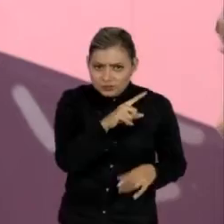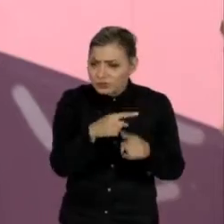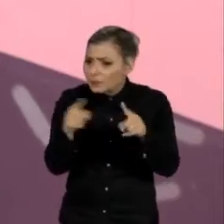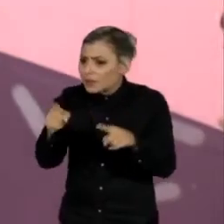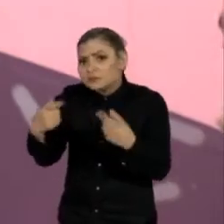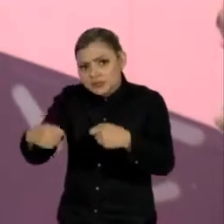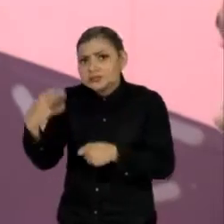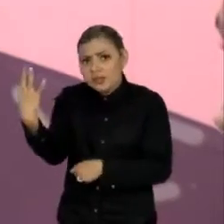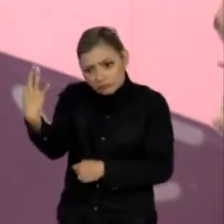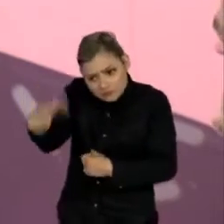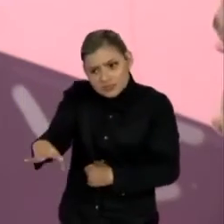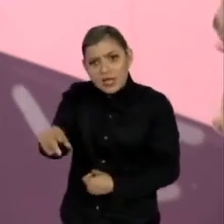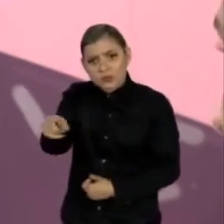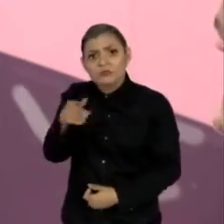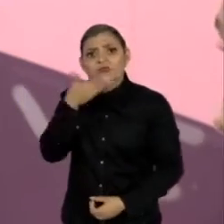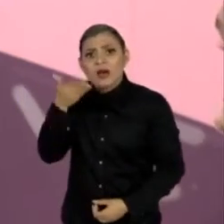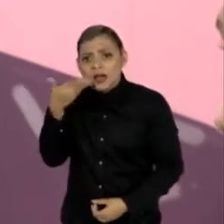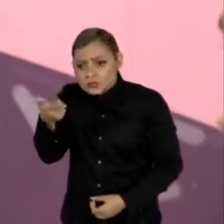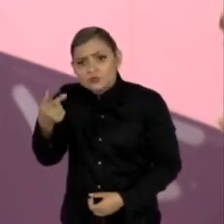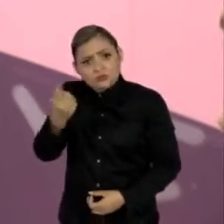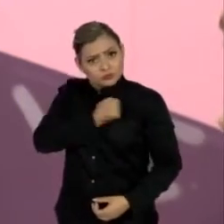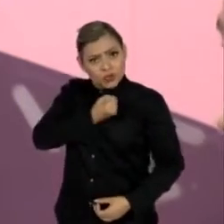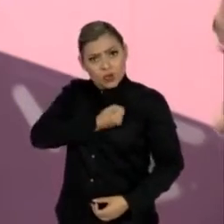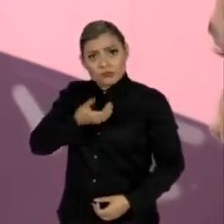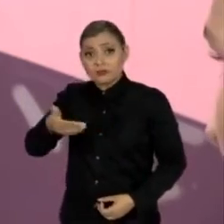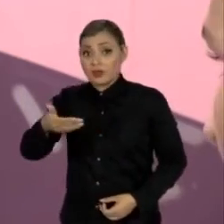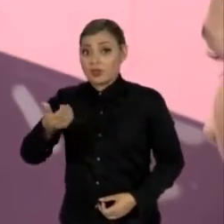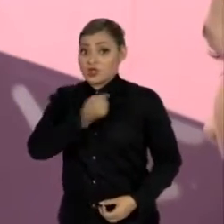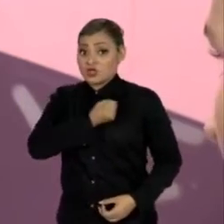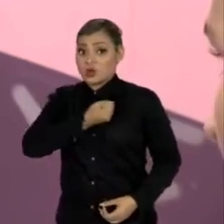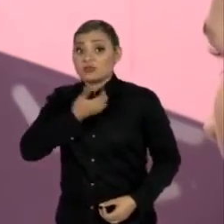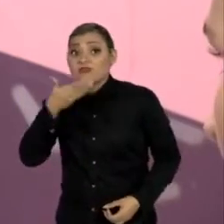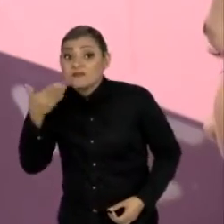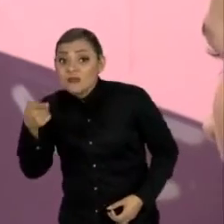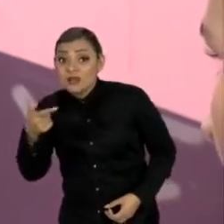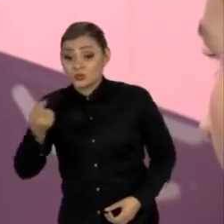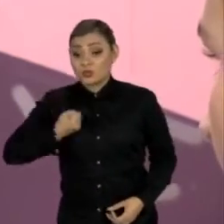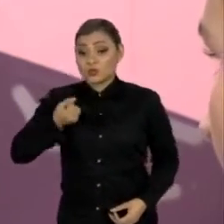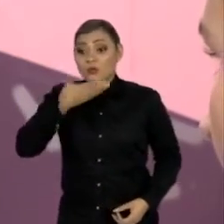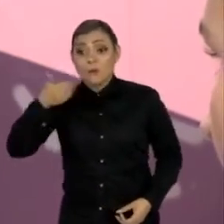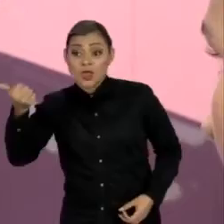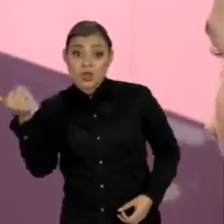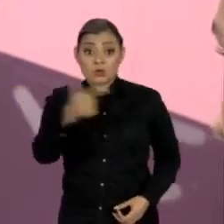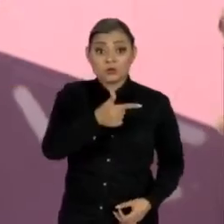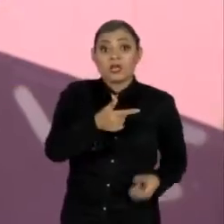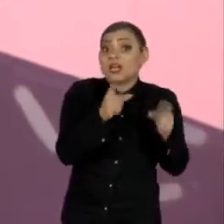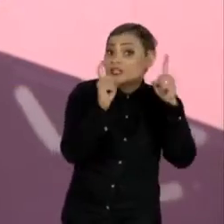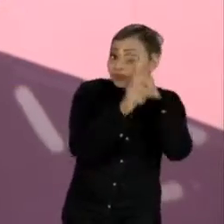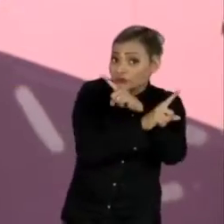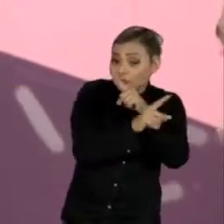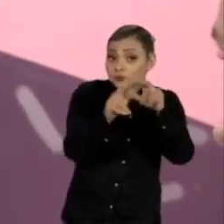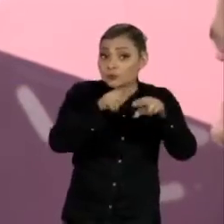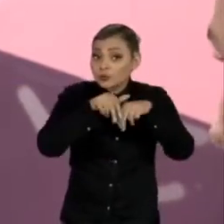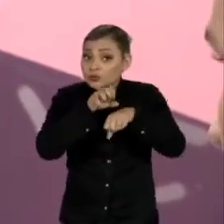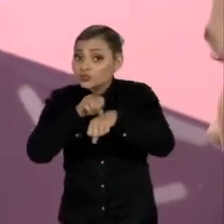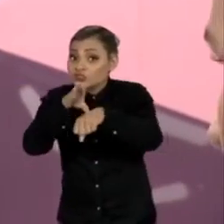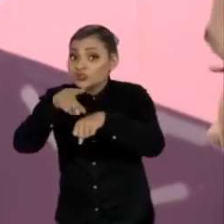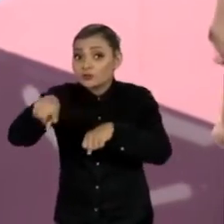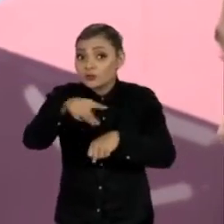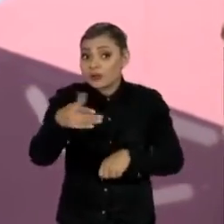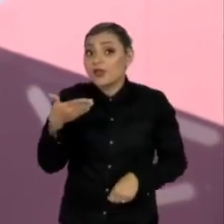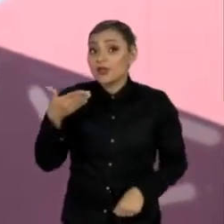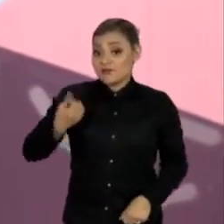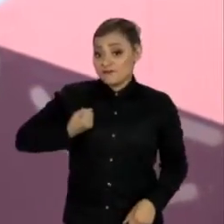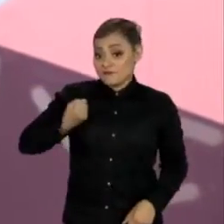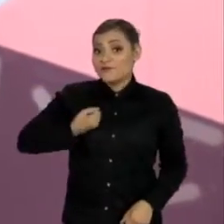acertar as fáceis. Essas questões fáceis valem mais que as questões difíceis. Então, uma grande dica é, resolva primeiro as questões